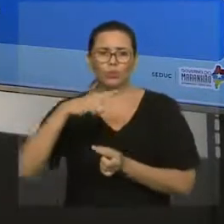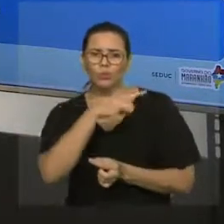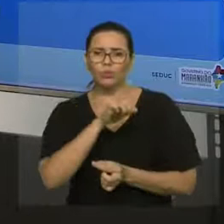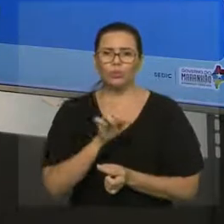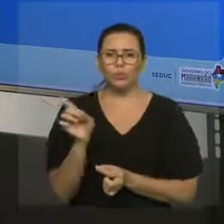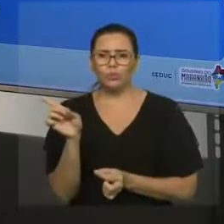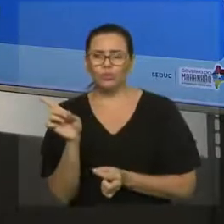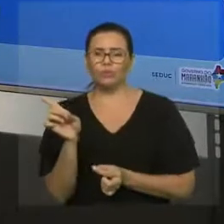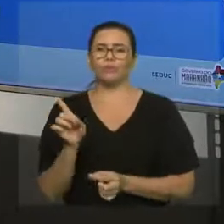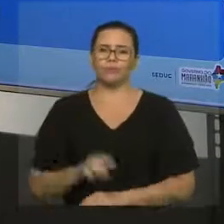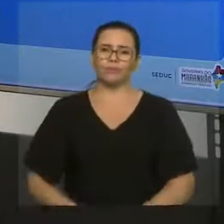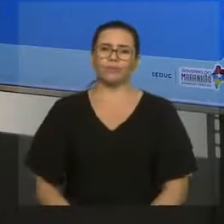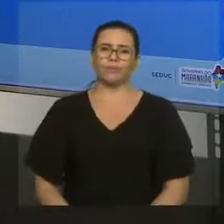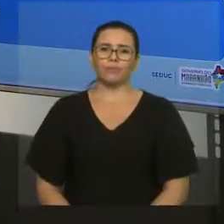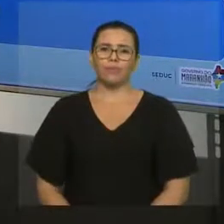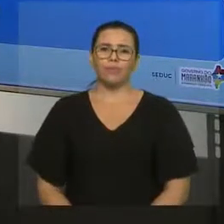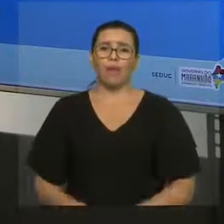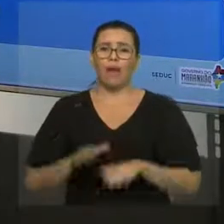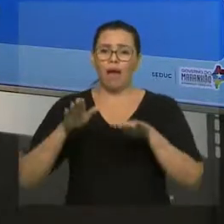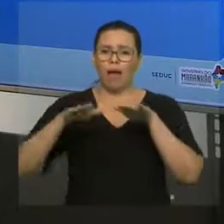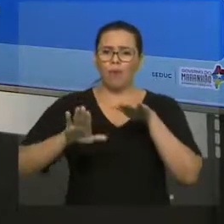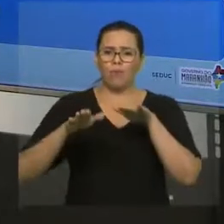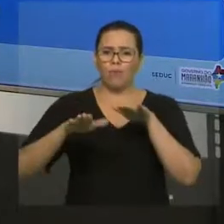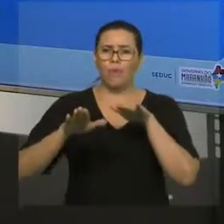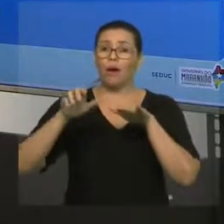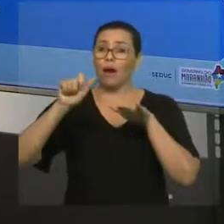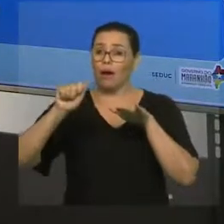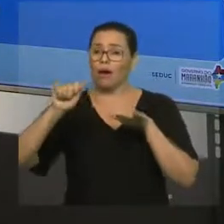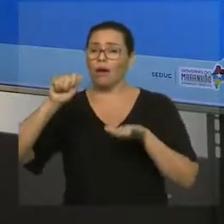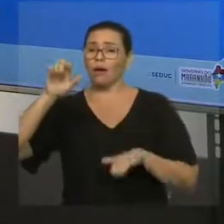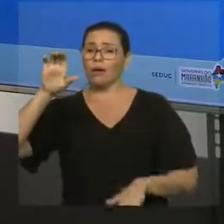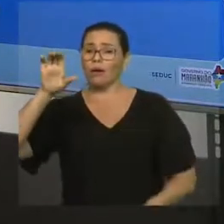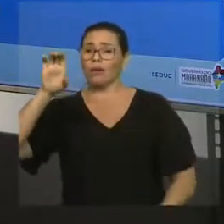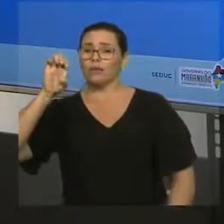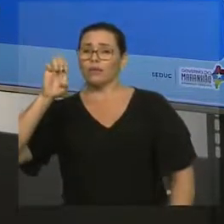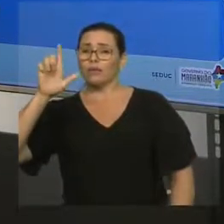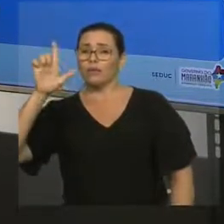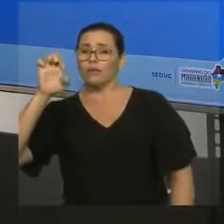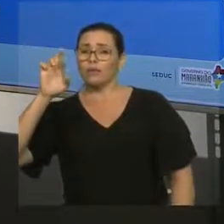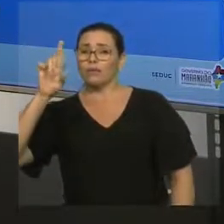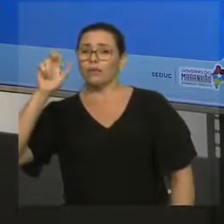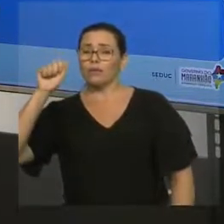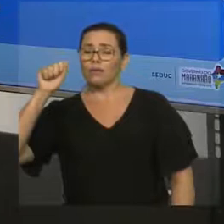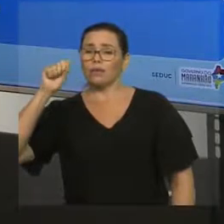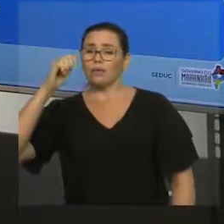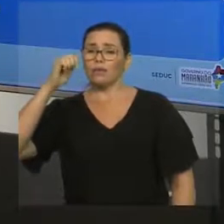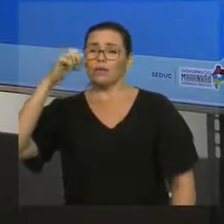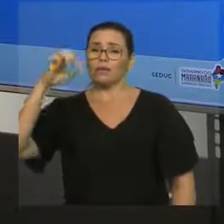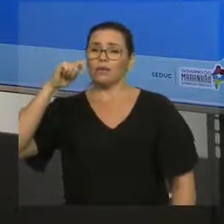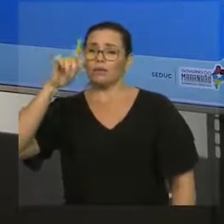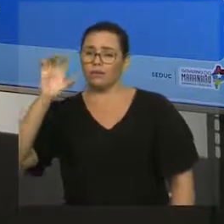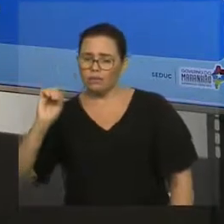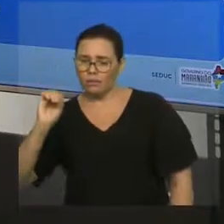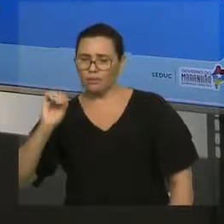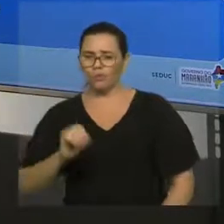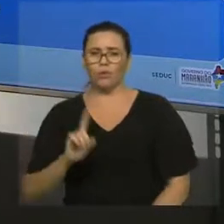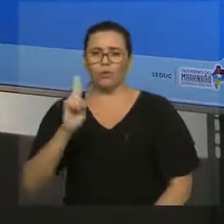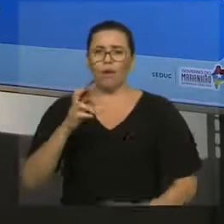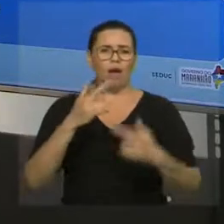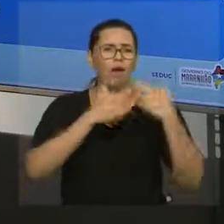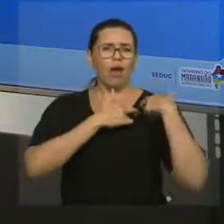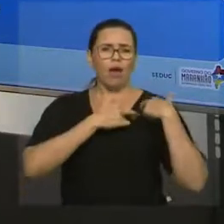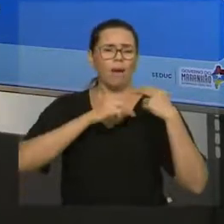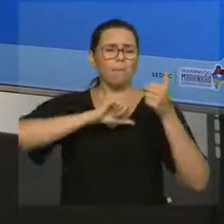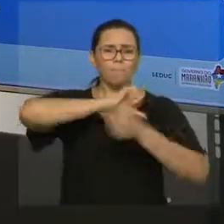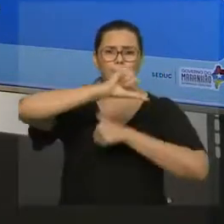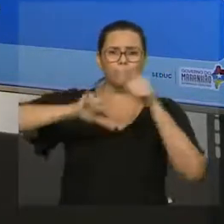aceleração, ela não é responsável pela mudança na velocidade. Quem faz com que a velocidade mude, ou